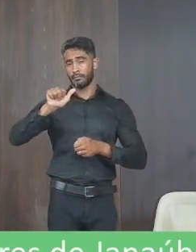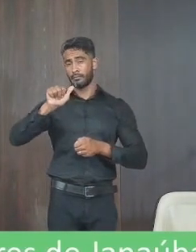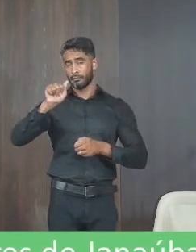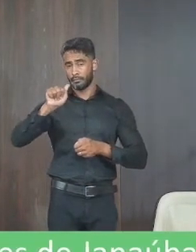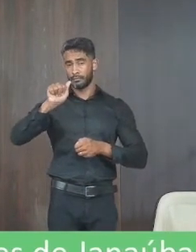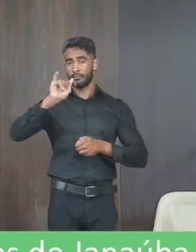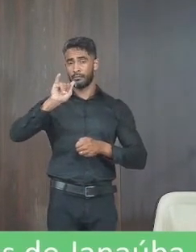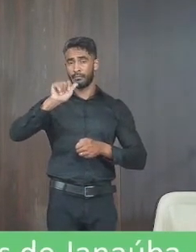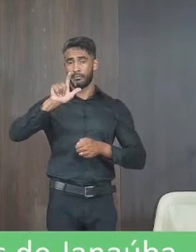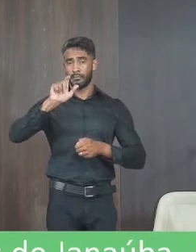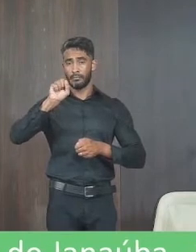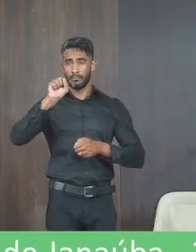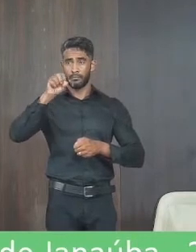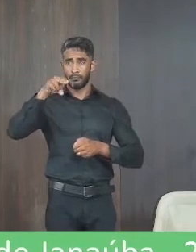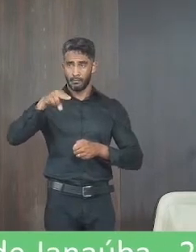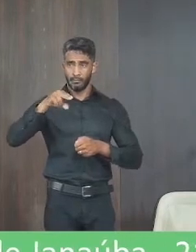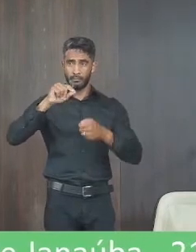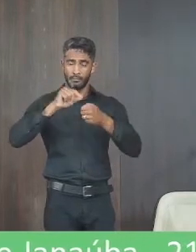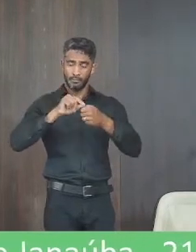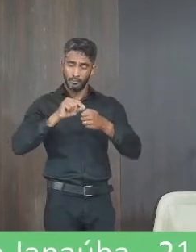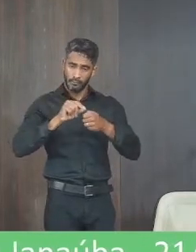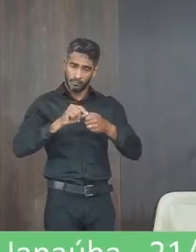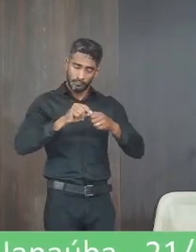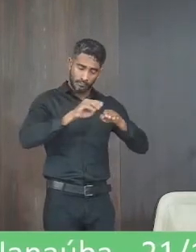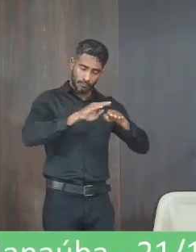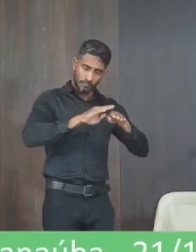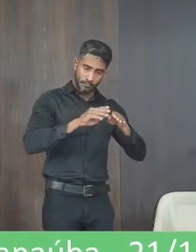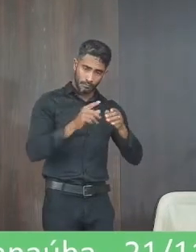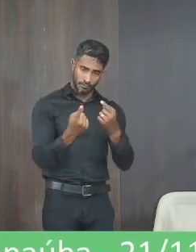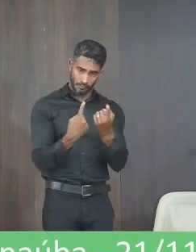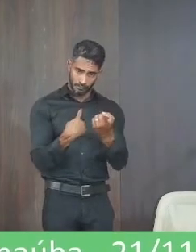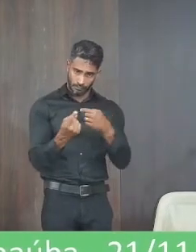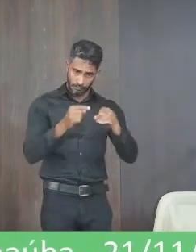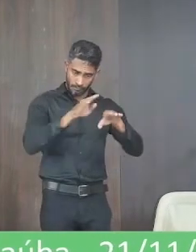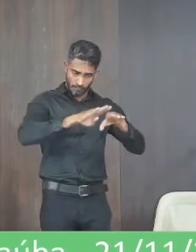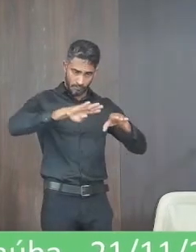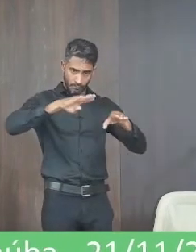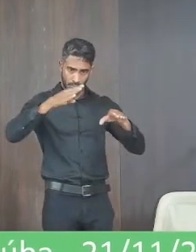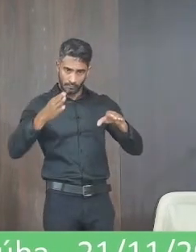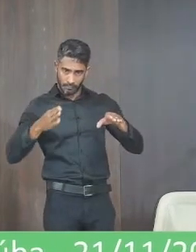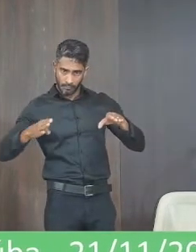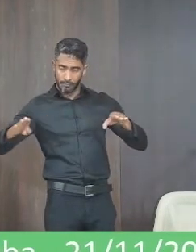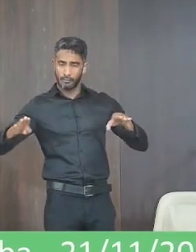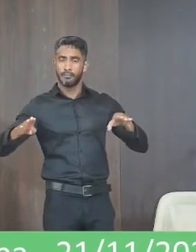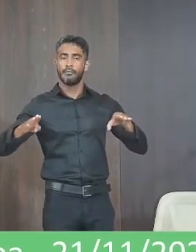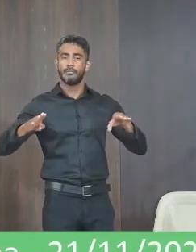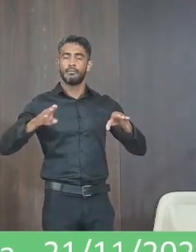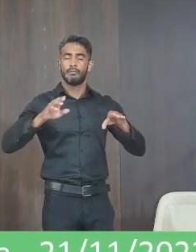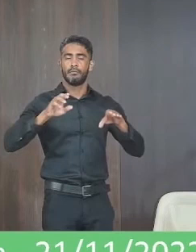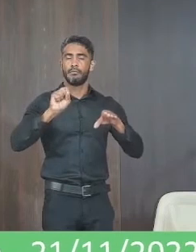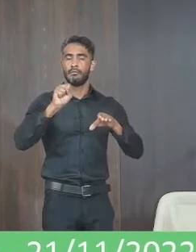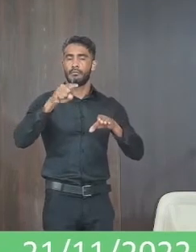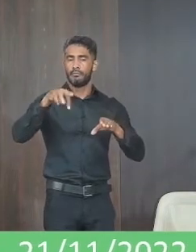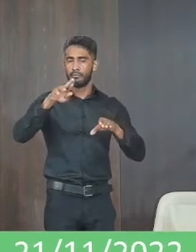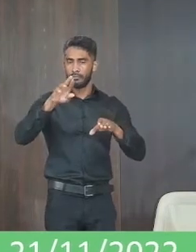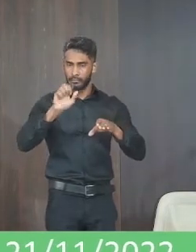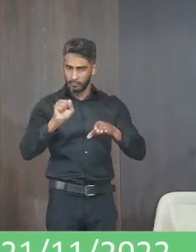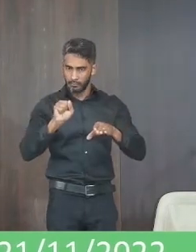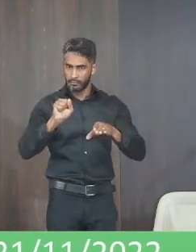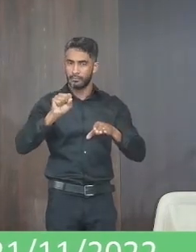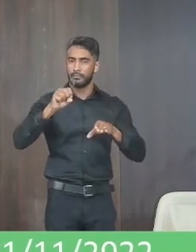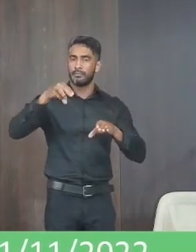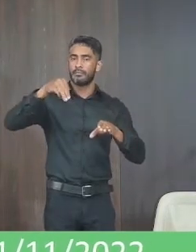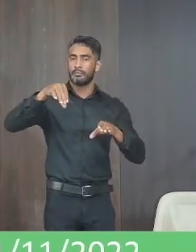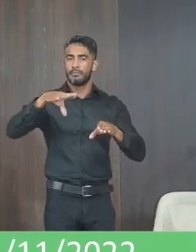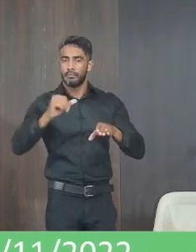obras do serviço urbano que seja providenciado a instalação de quebra-molas na avenida Santa Mônica com cruzamento com a avenida ecológica requerimento proposto no sentido de atender